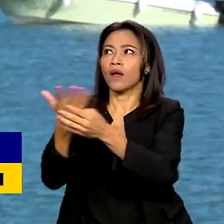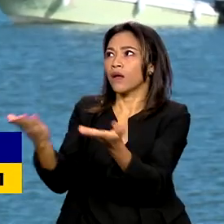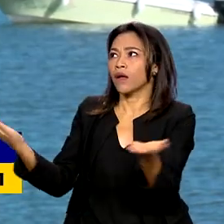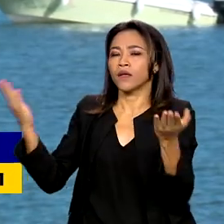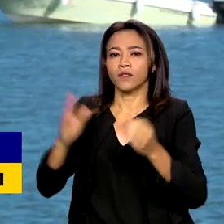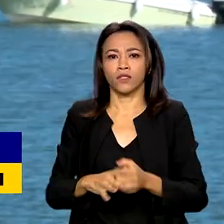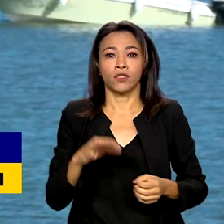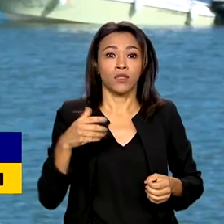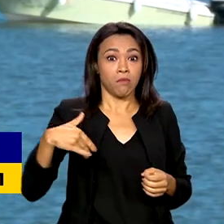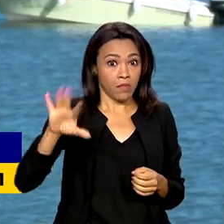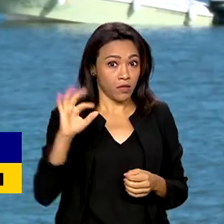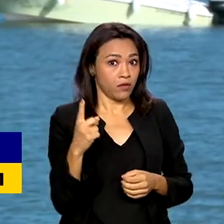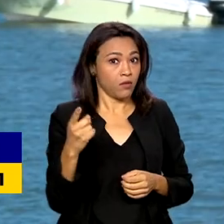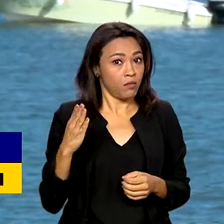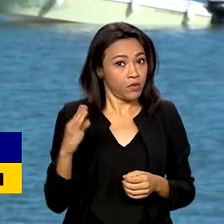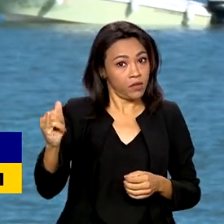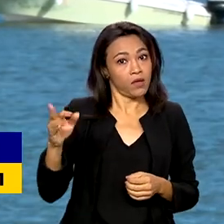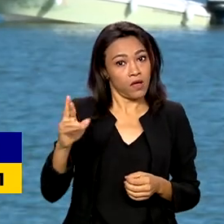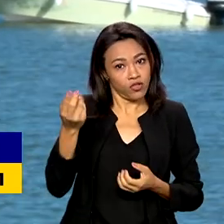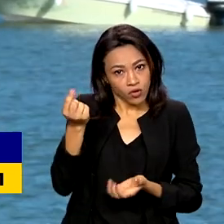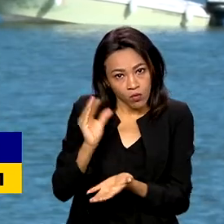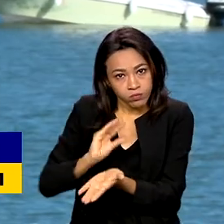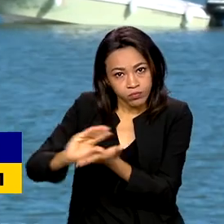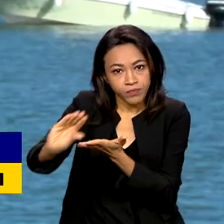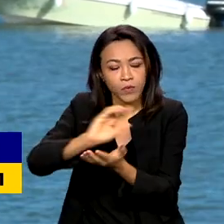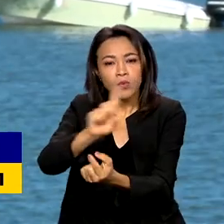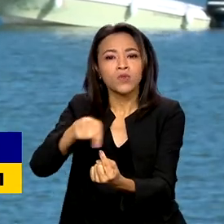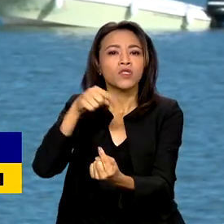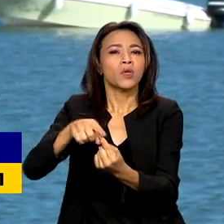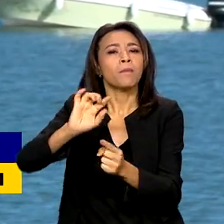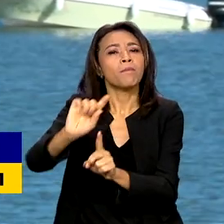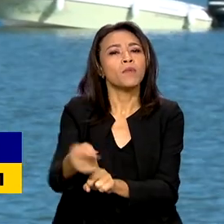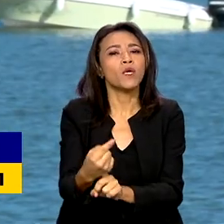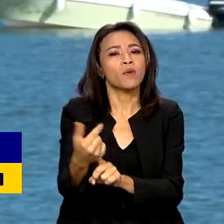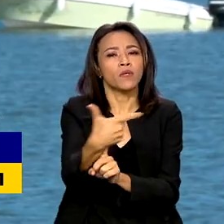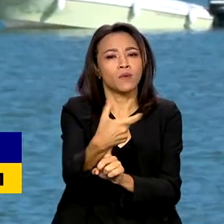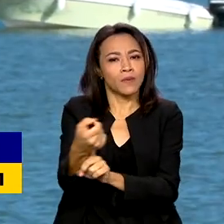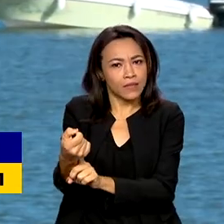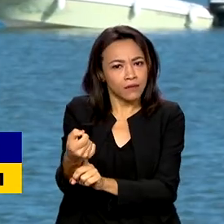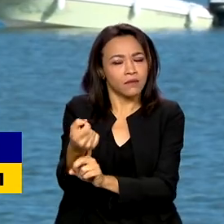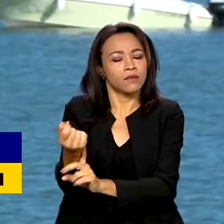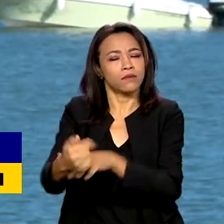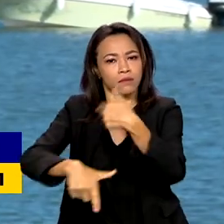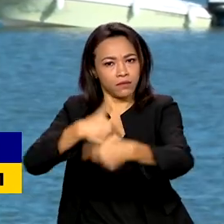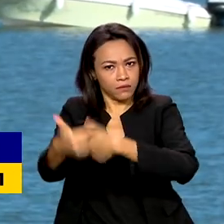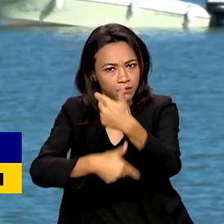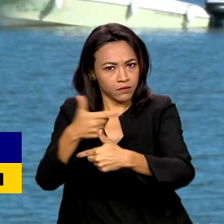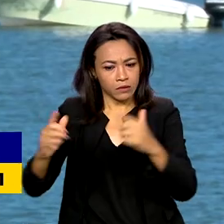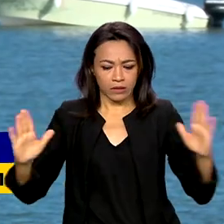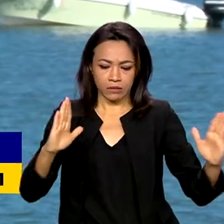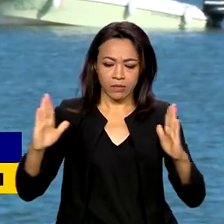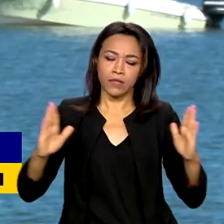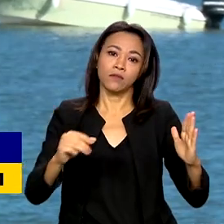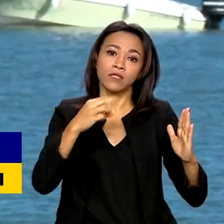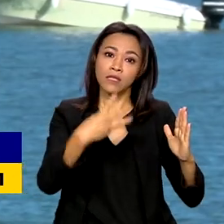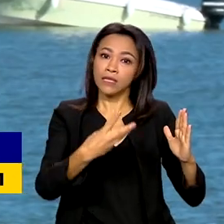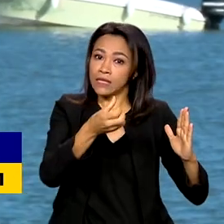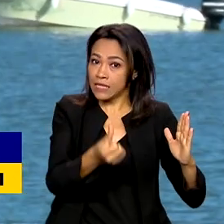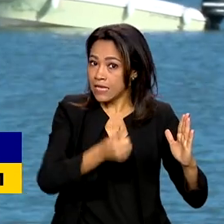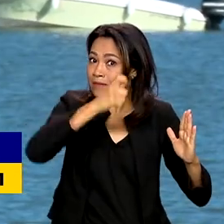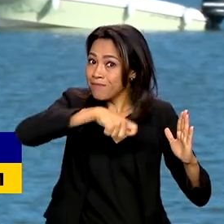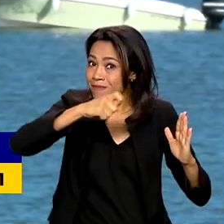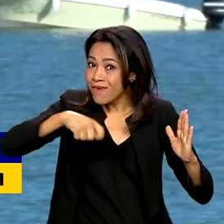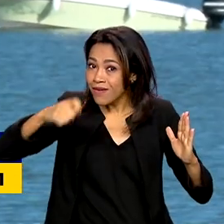reais nas obras e a expectativa é gerar 1.200 empregos durante os 36 meses de